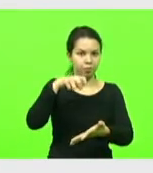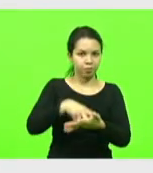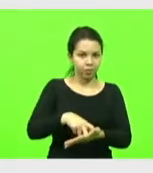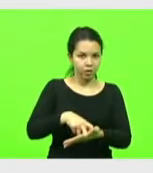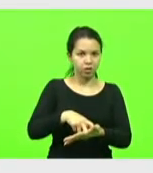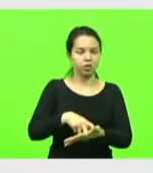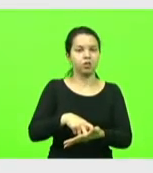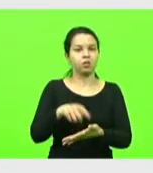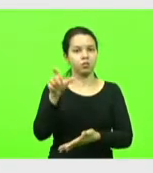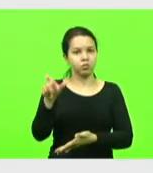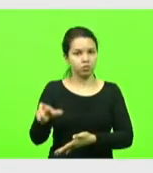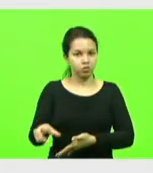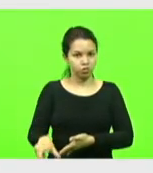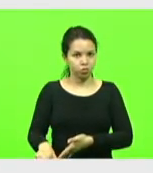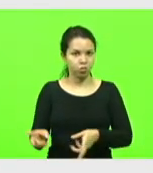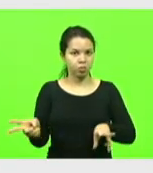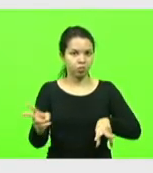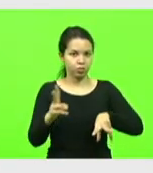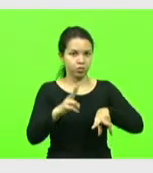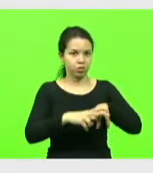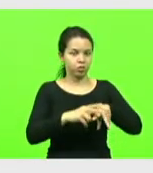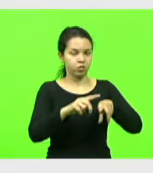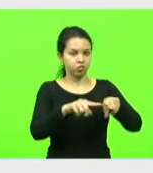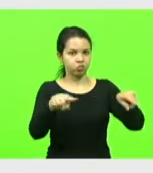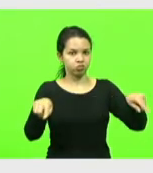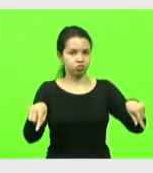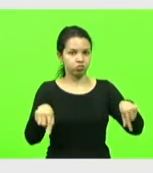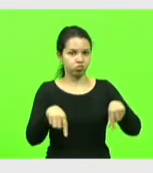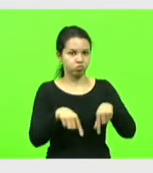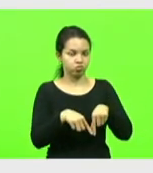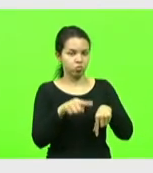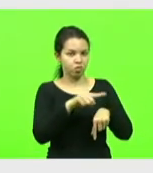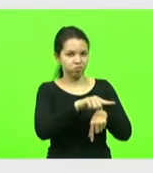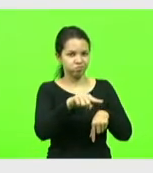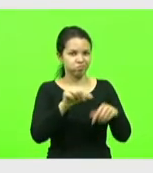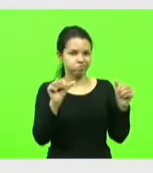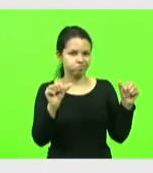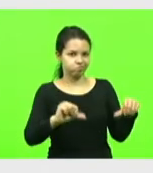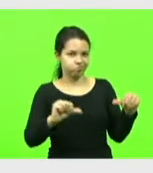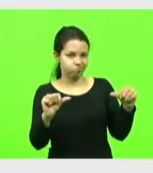condições degradantes e superlotado.